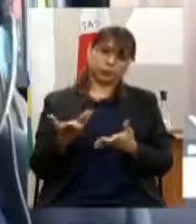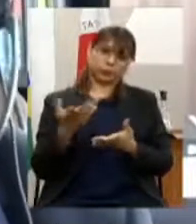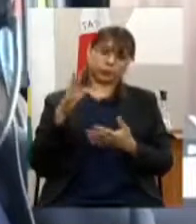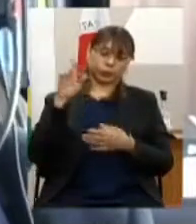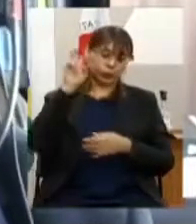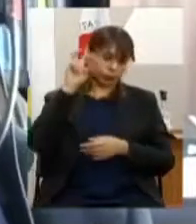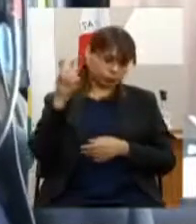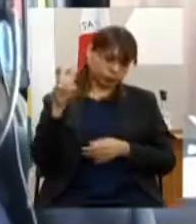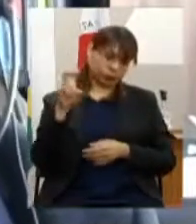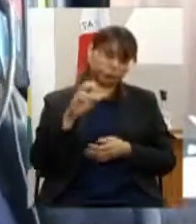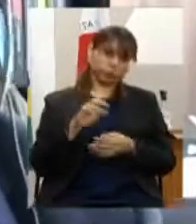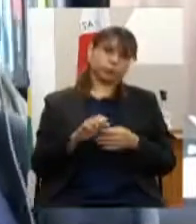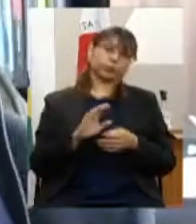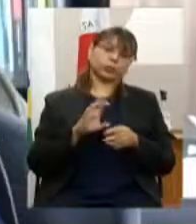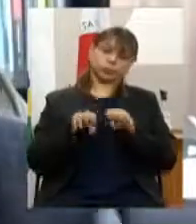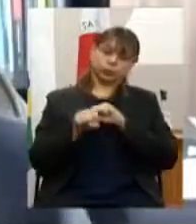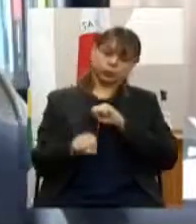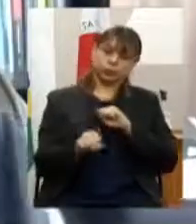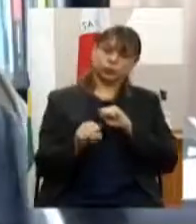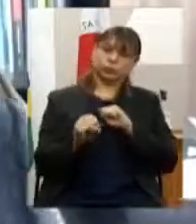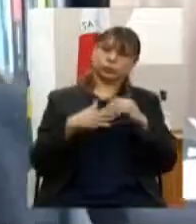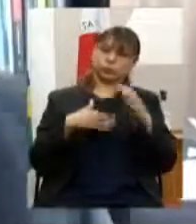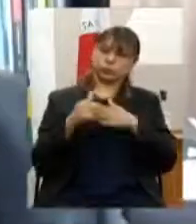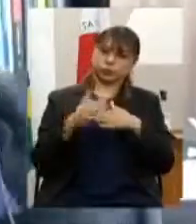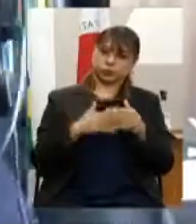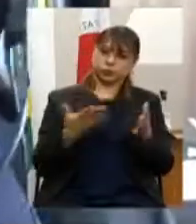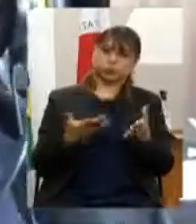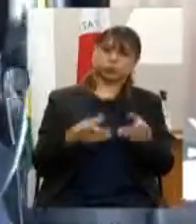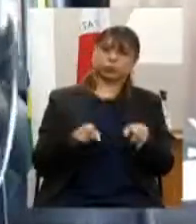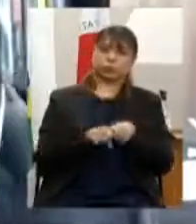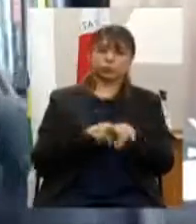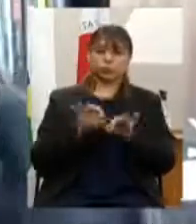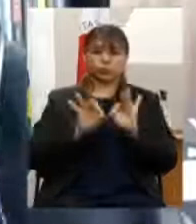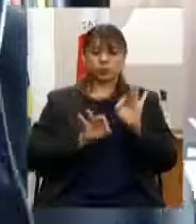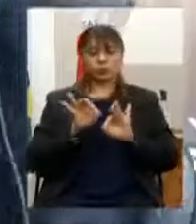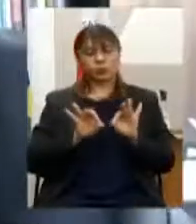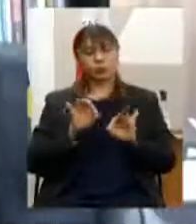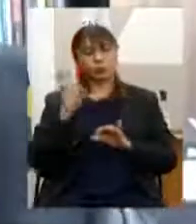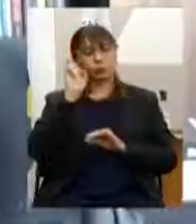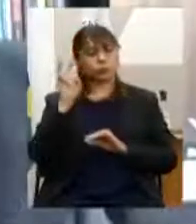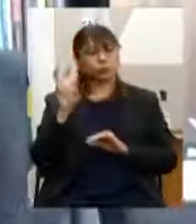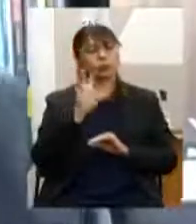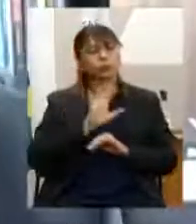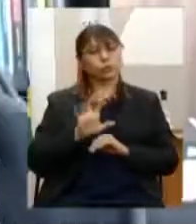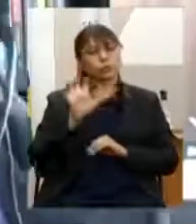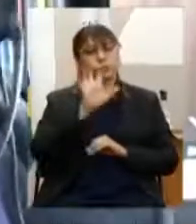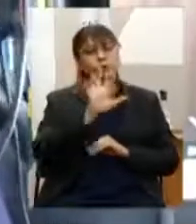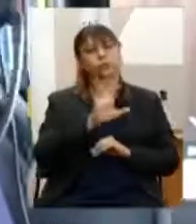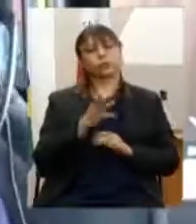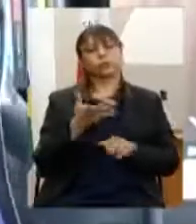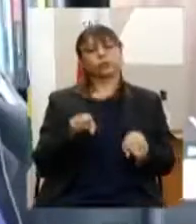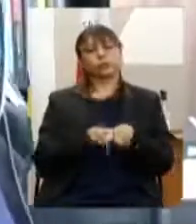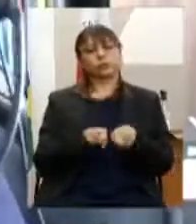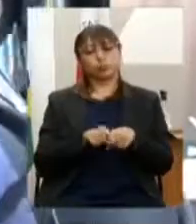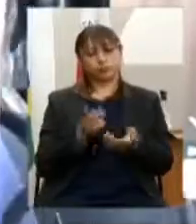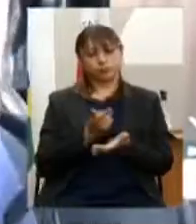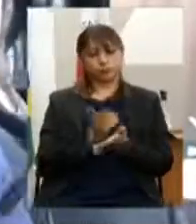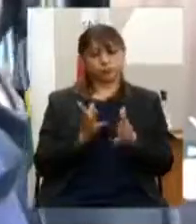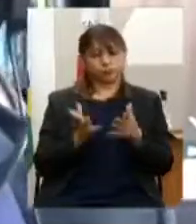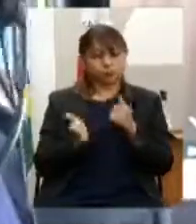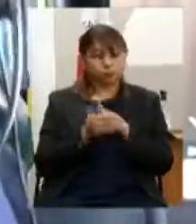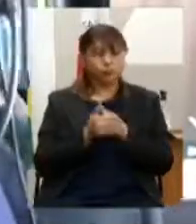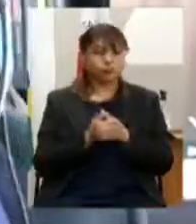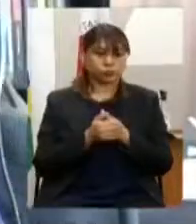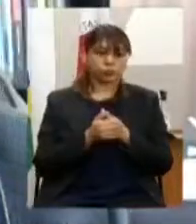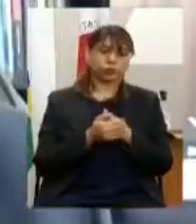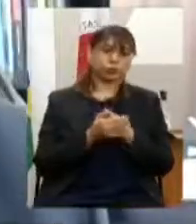formação e capacitação na área cultural planos culturais setoriais proteção e preservação do patrimônio o